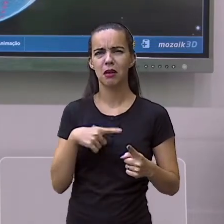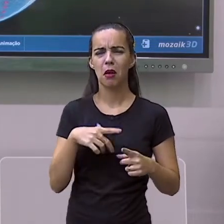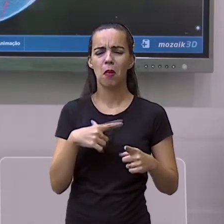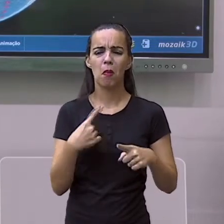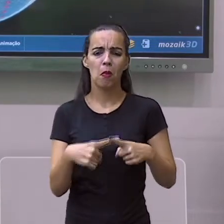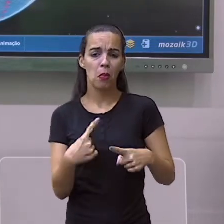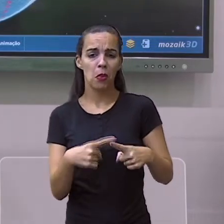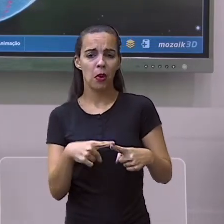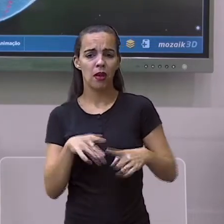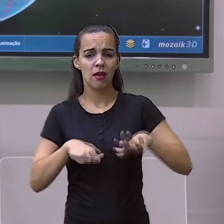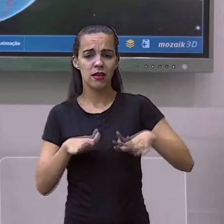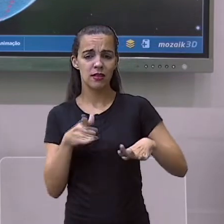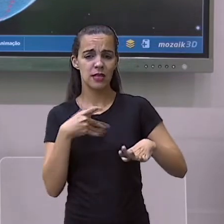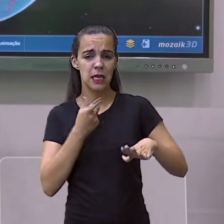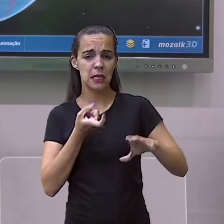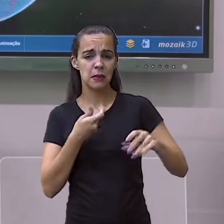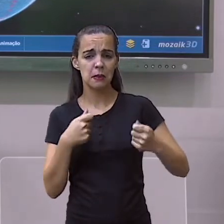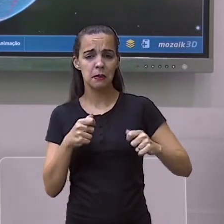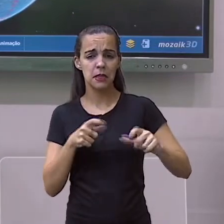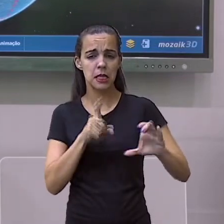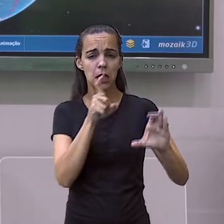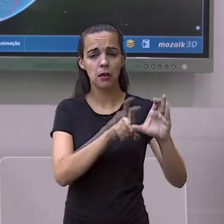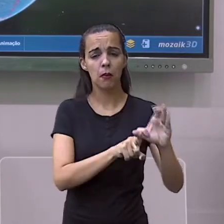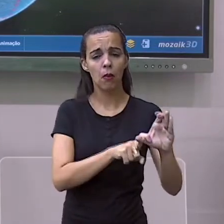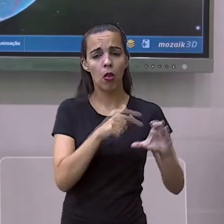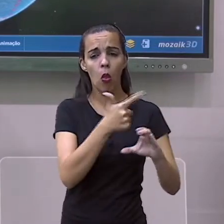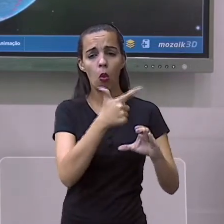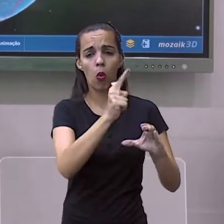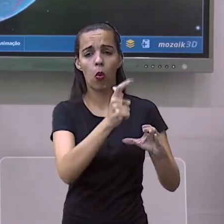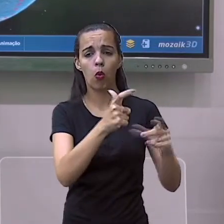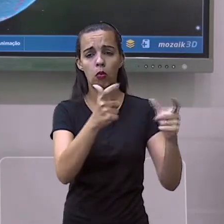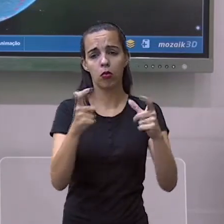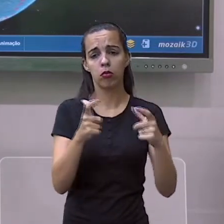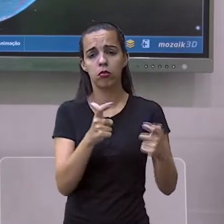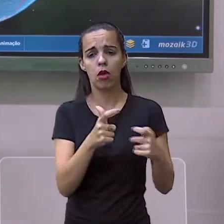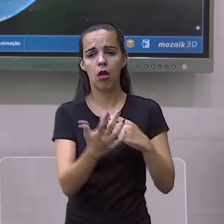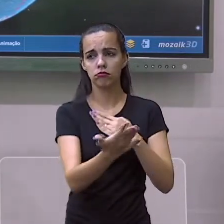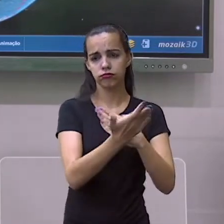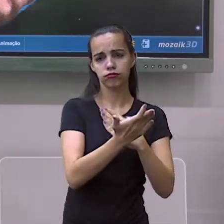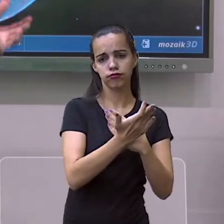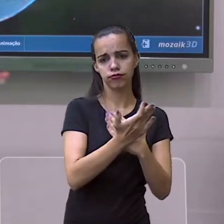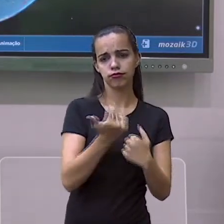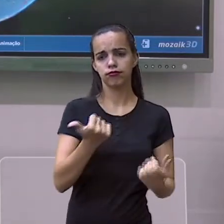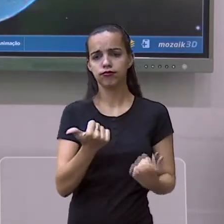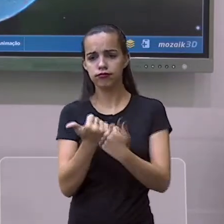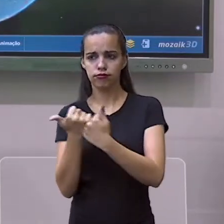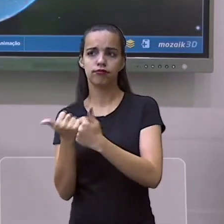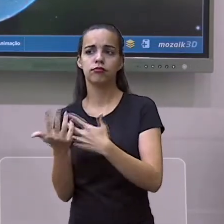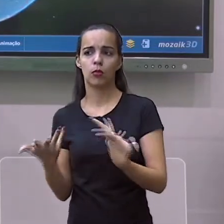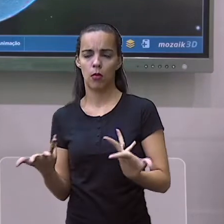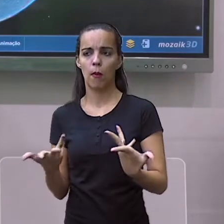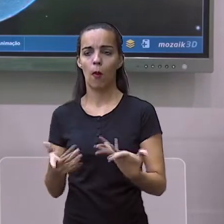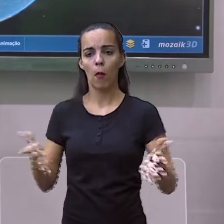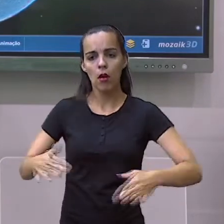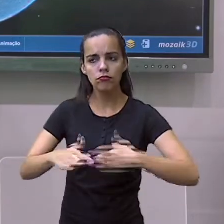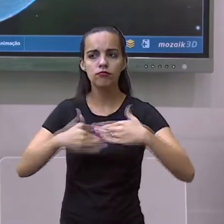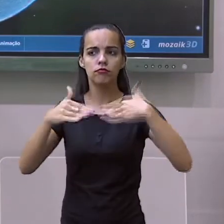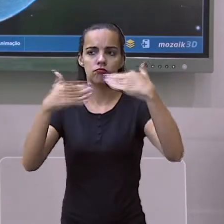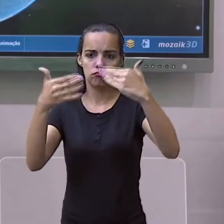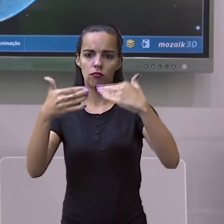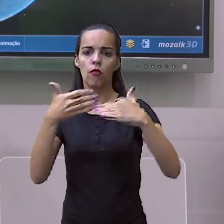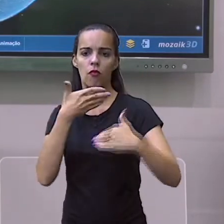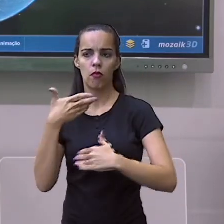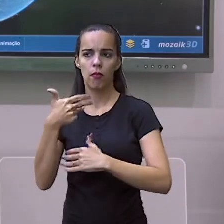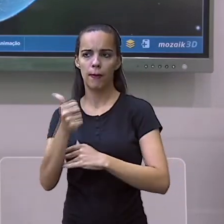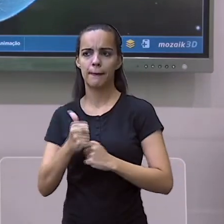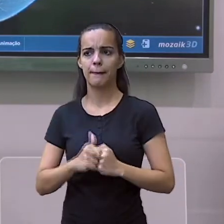países, não tem um avanço tecnológico, não tem um parque industrial grandioso, mas